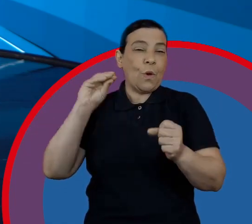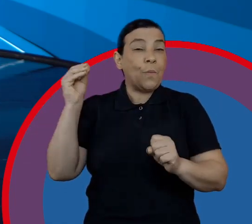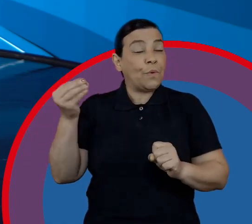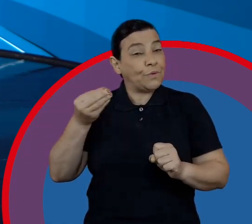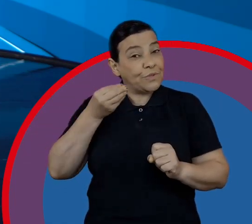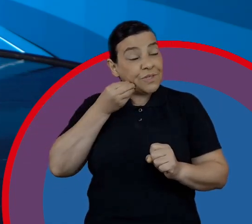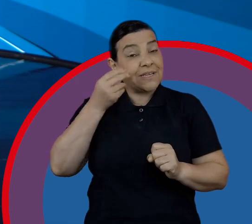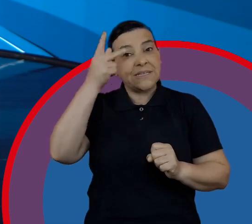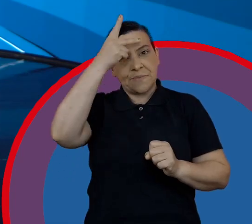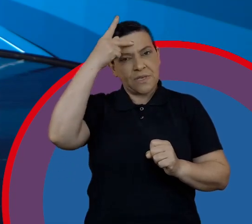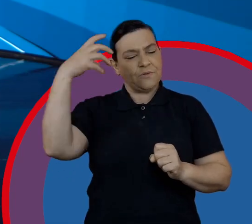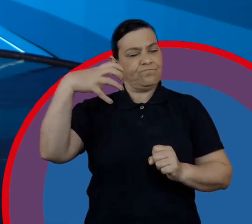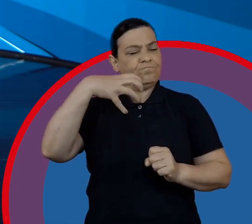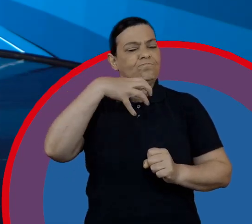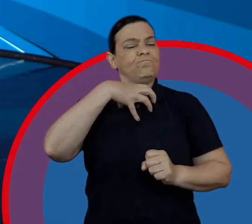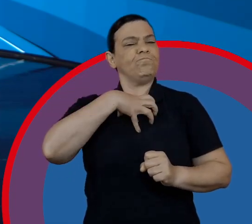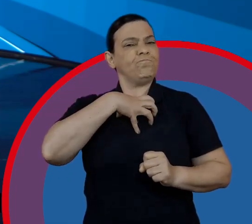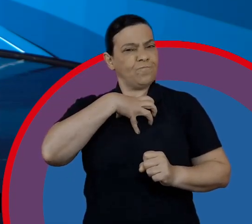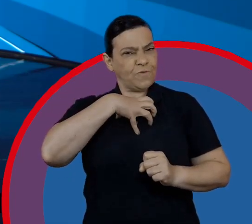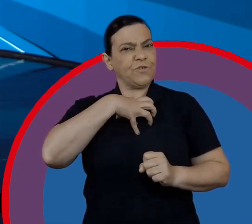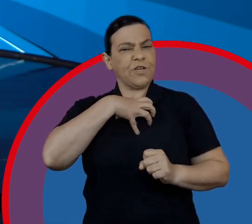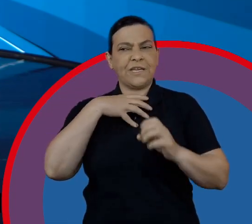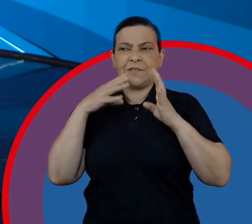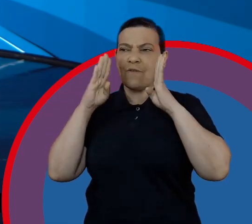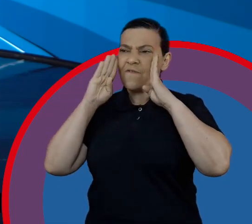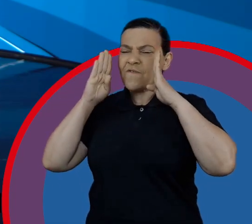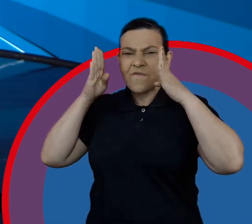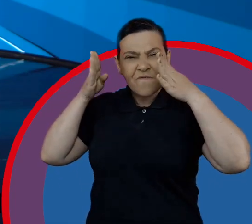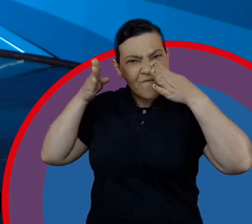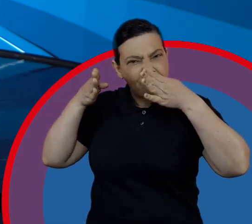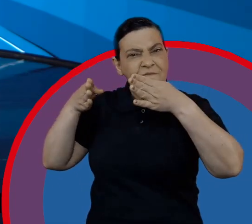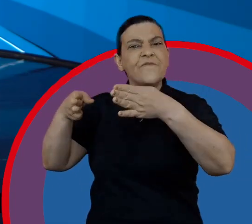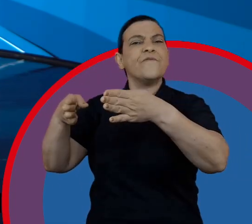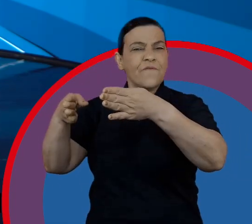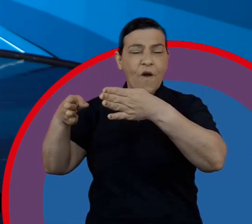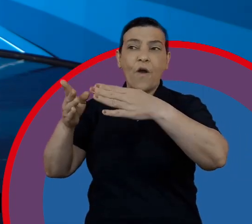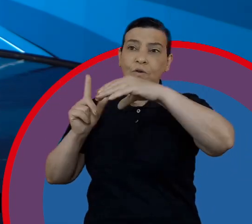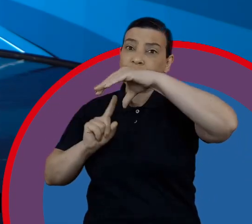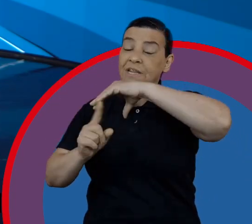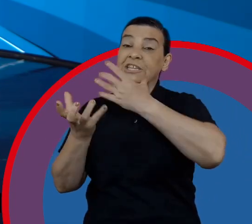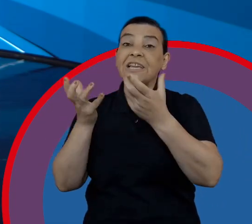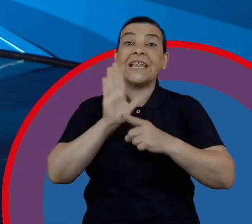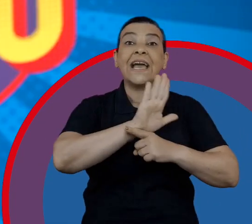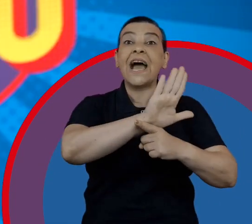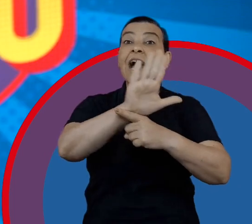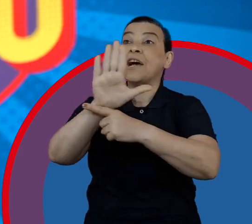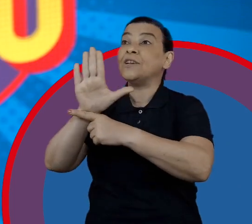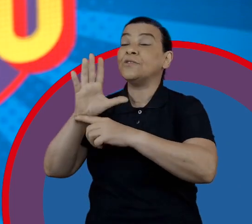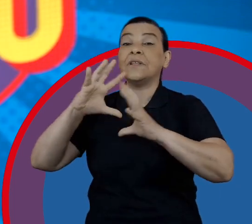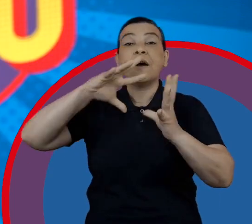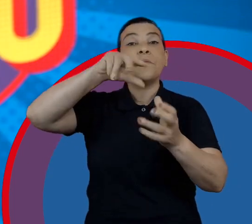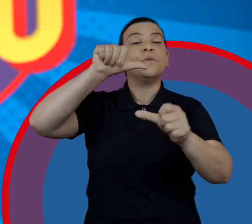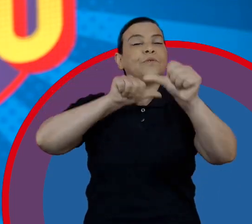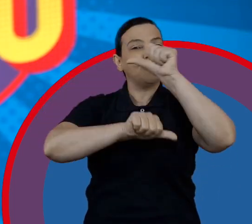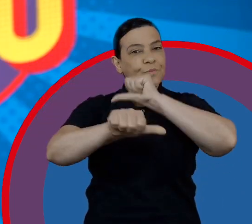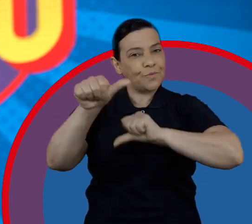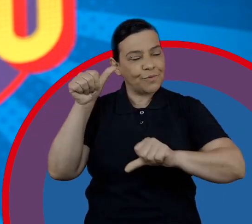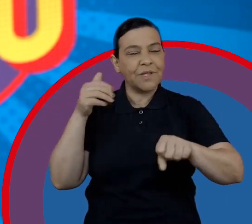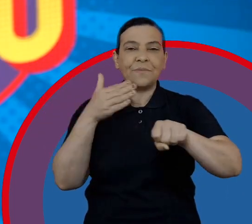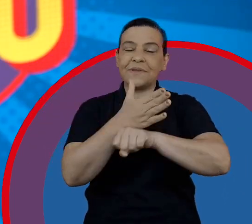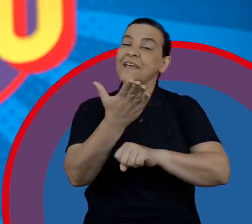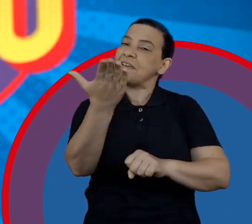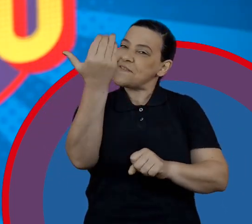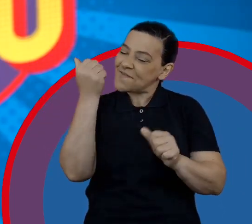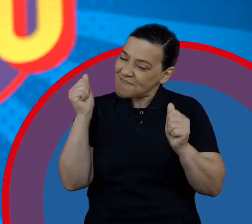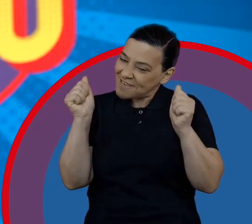para aquelas pessoas com atitude, com foco no cliente, que de verdade querem mudar o mundo, possam participar. Então,